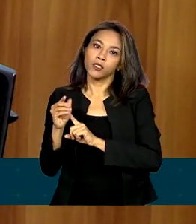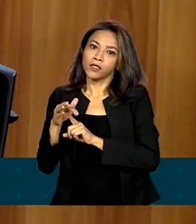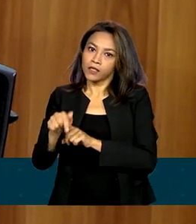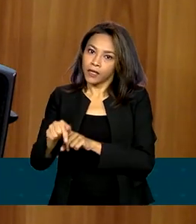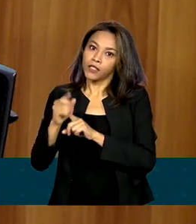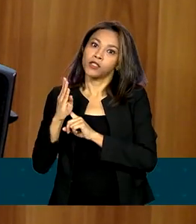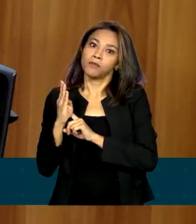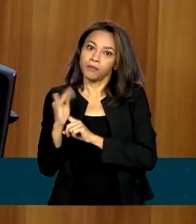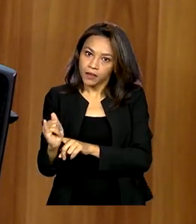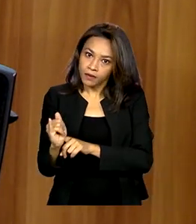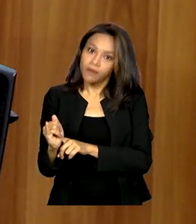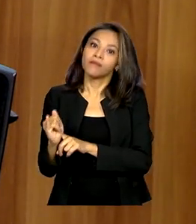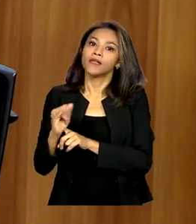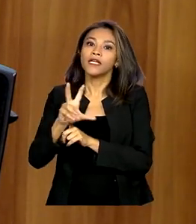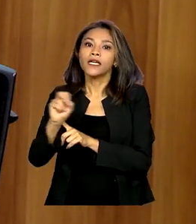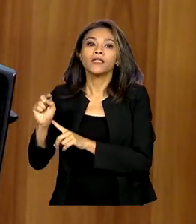PRONAF para este ano no orçamento.